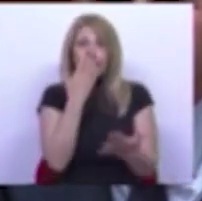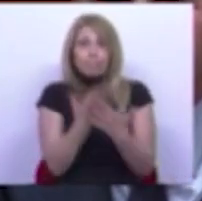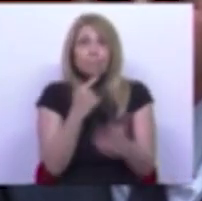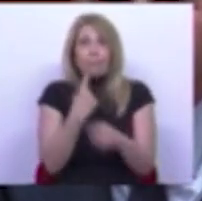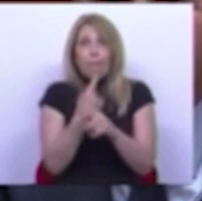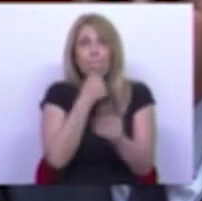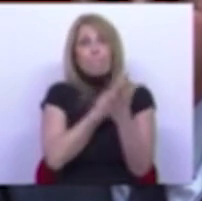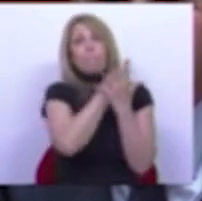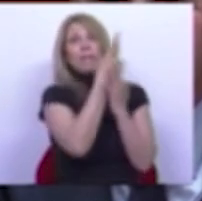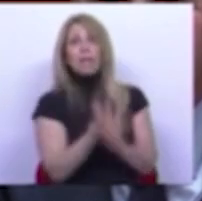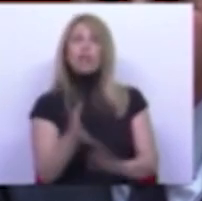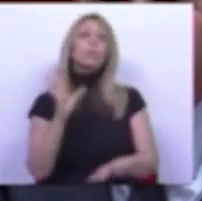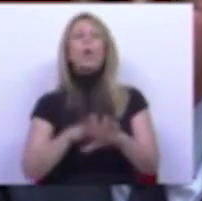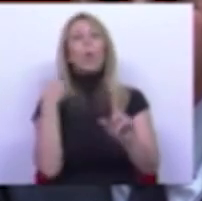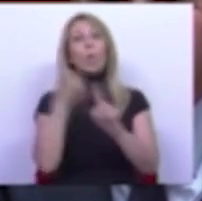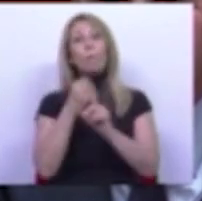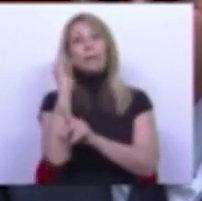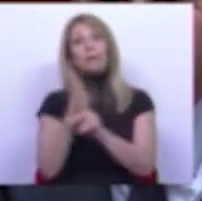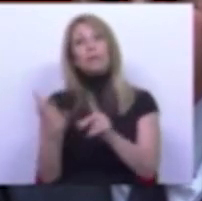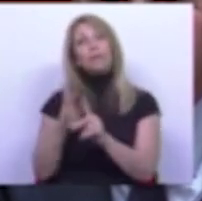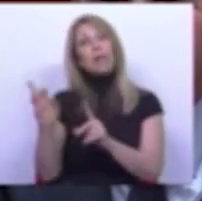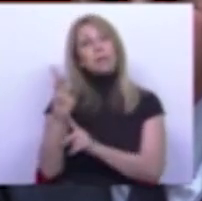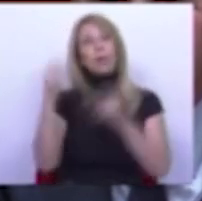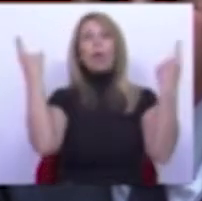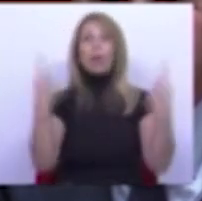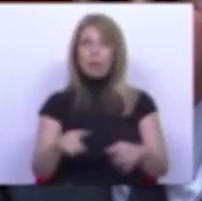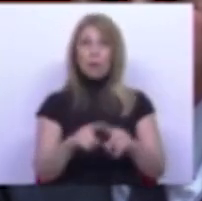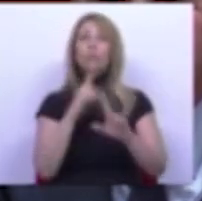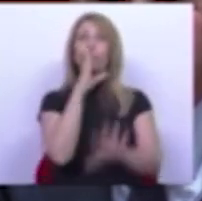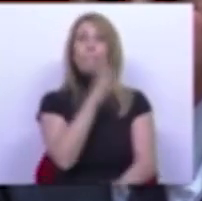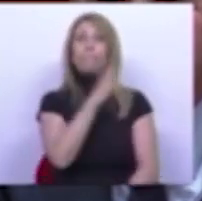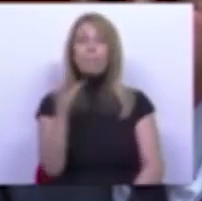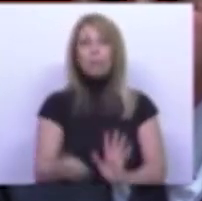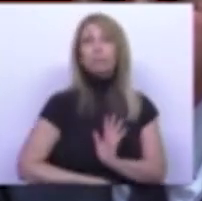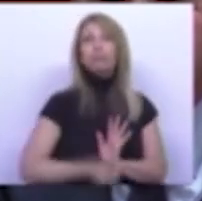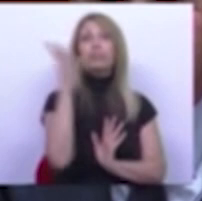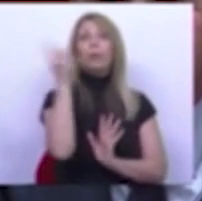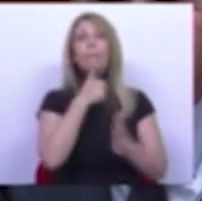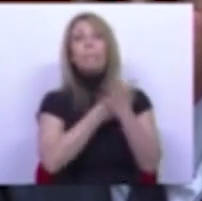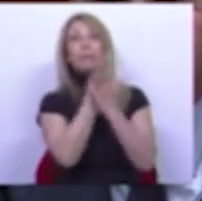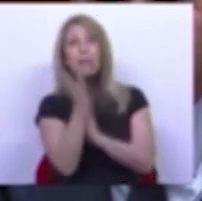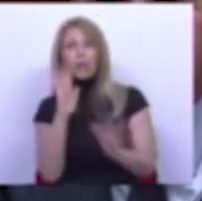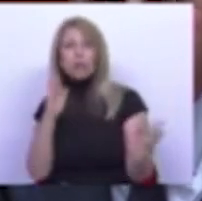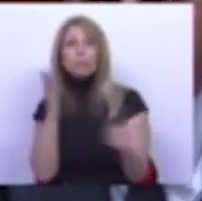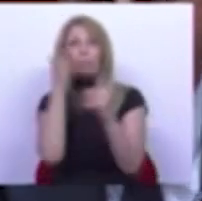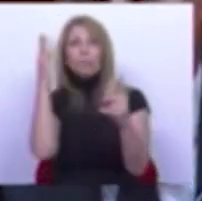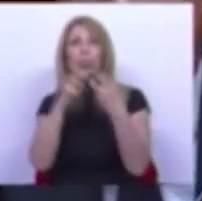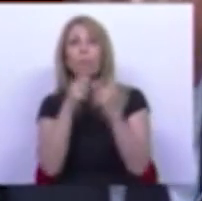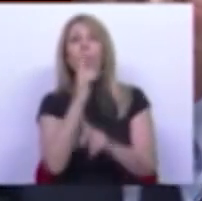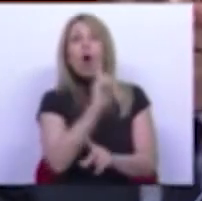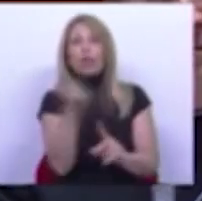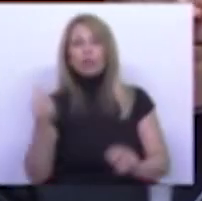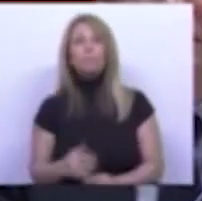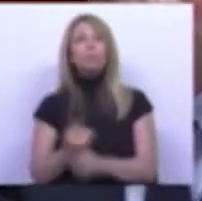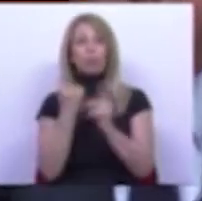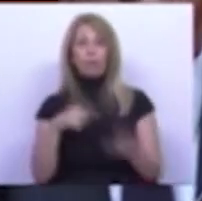de combate à inflação que temos adotado um conjunto de medidas ainda à causa dos problemas. Porque esta é uma inflação que nós sabemos